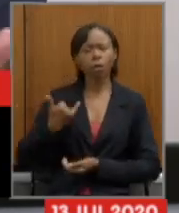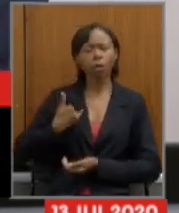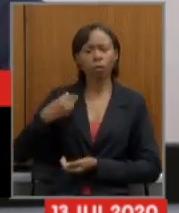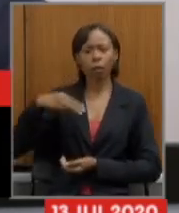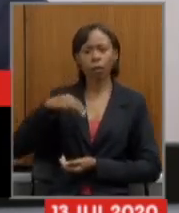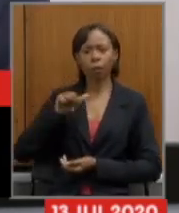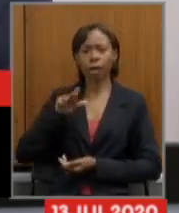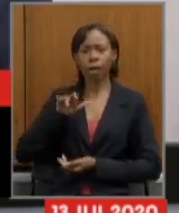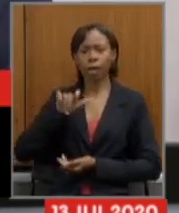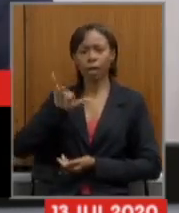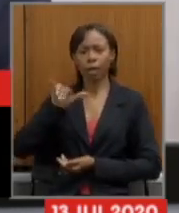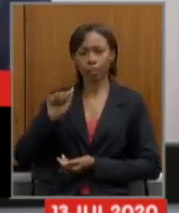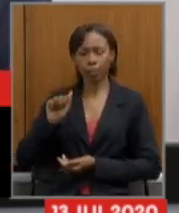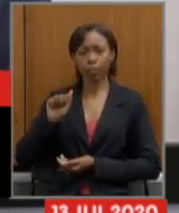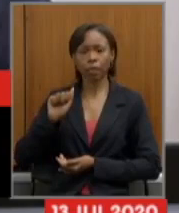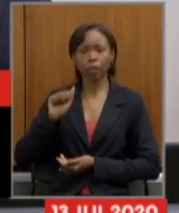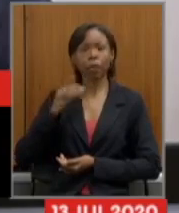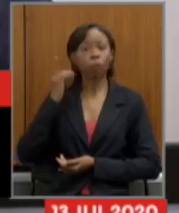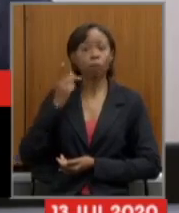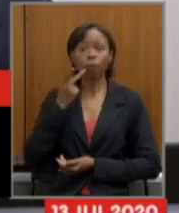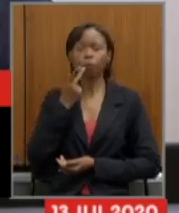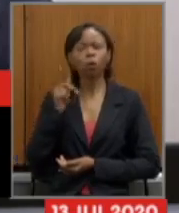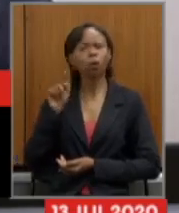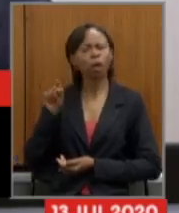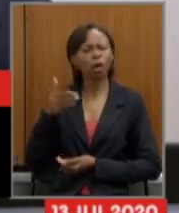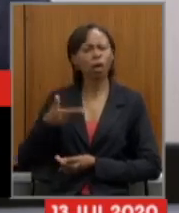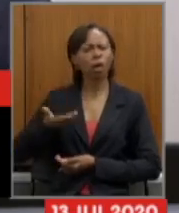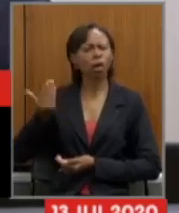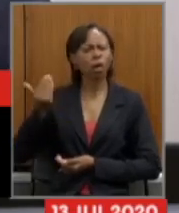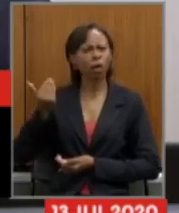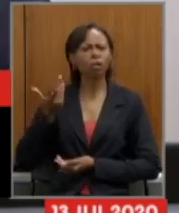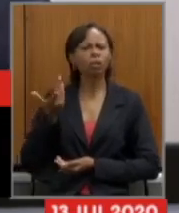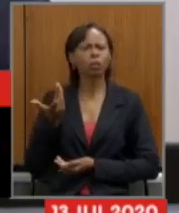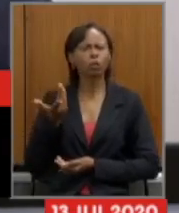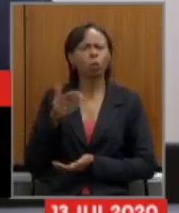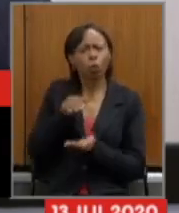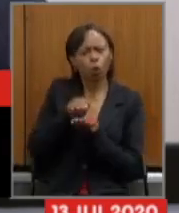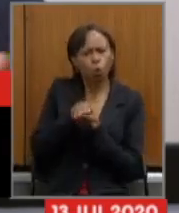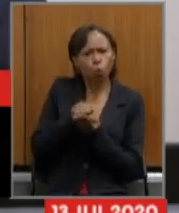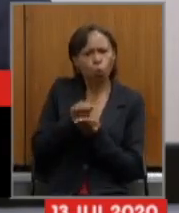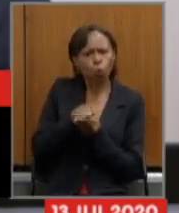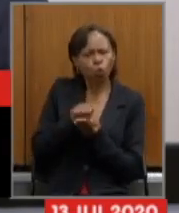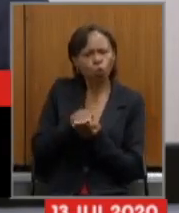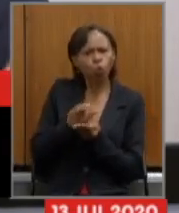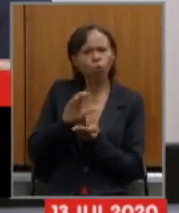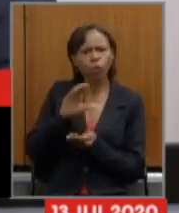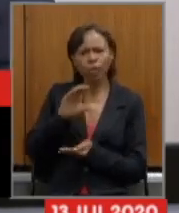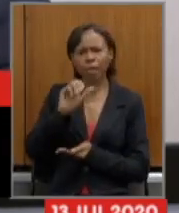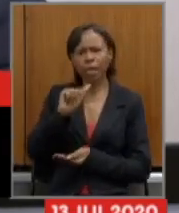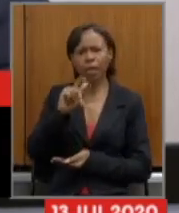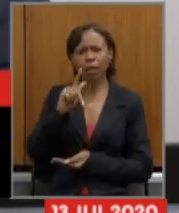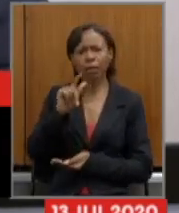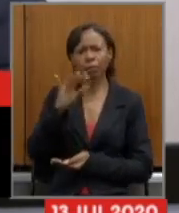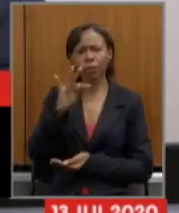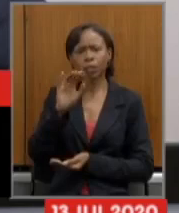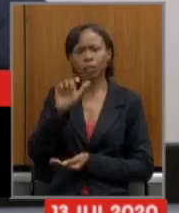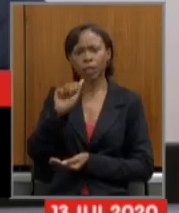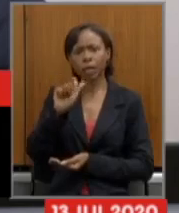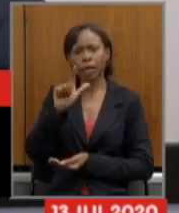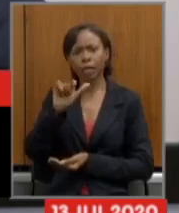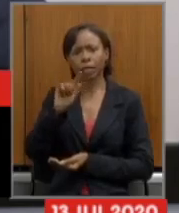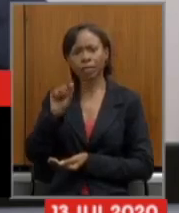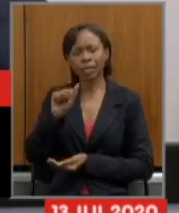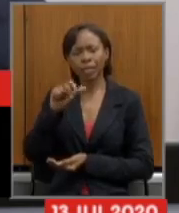fala dela ela questionou sobre o fundo previdenciário de capitalização e me pediu que eu reforçasse o seu